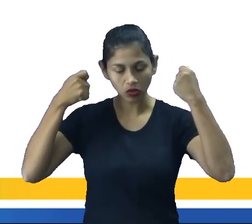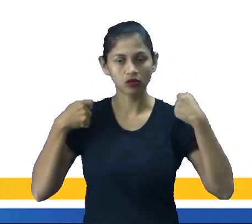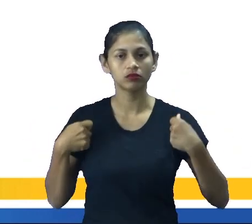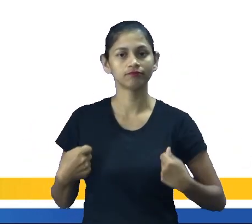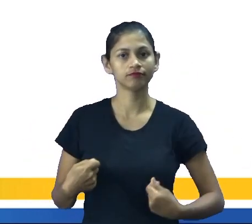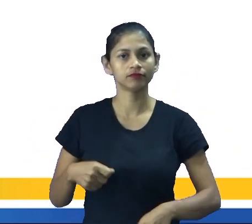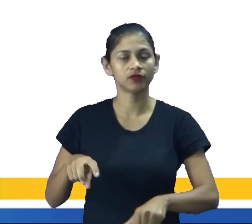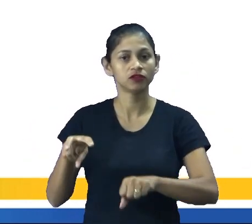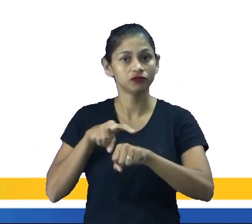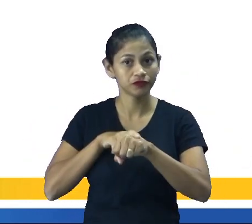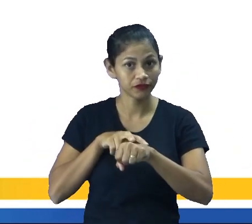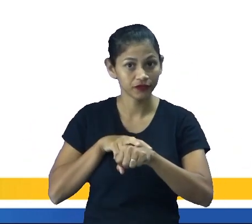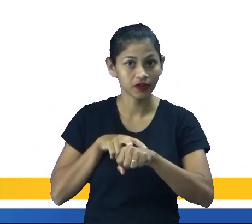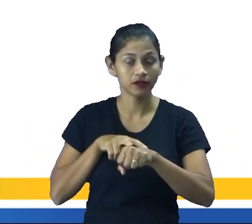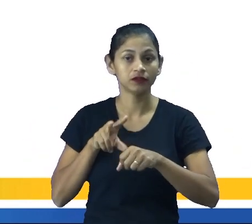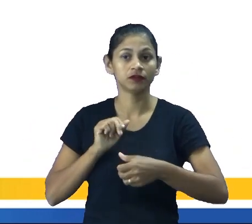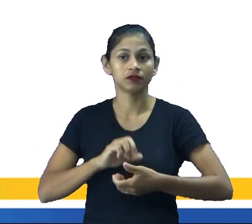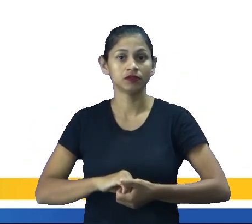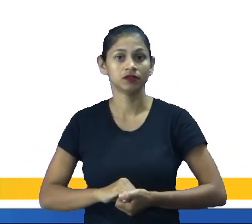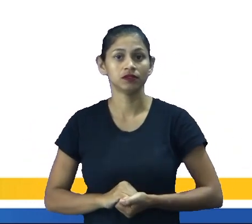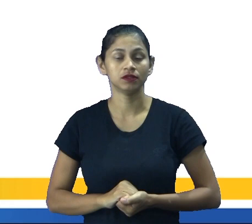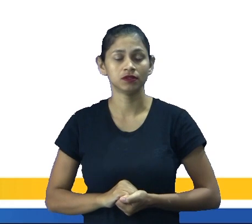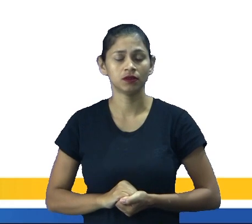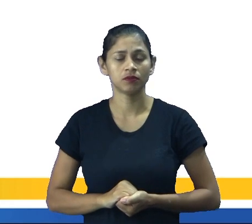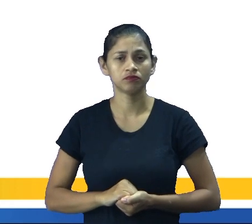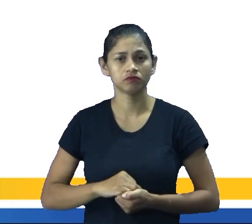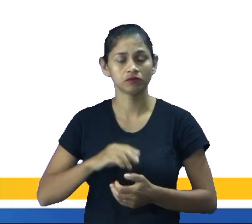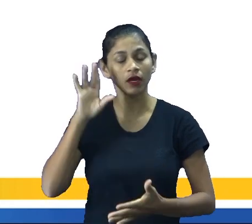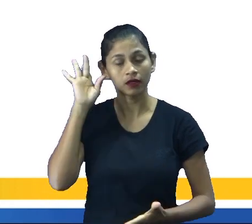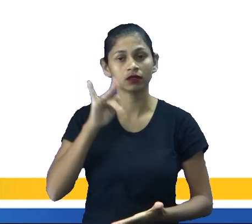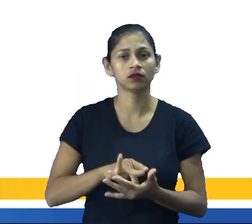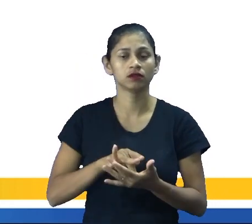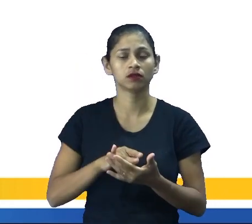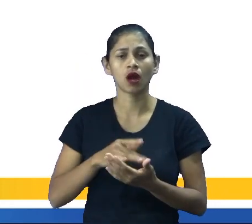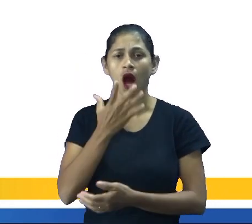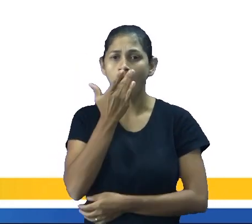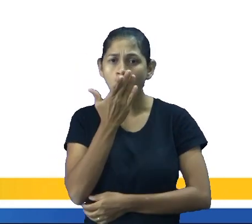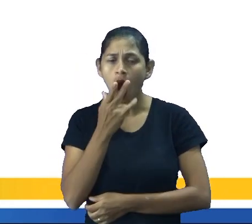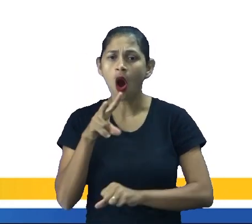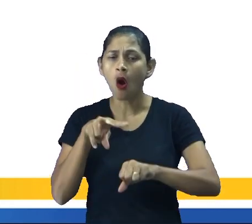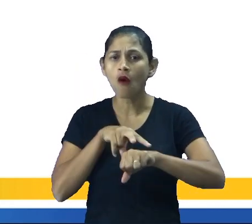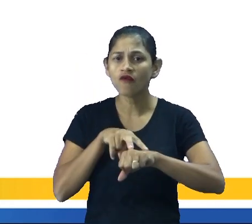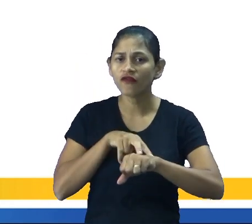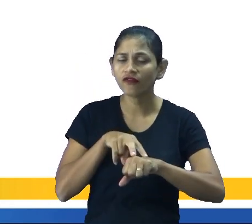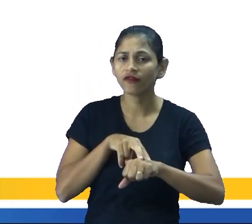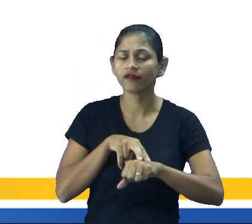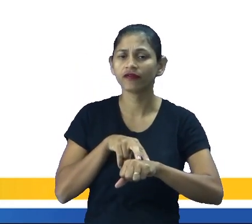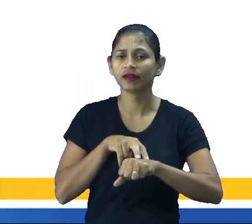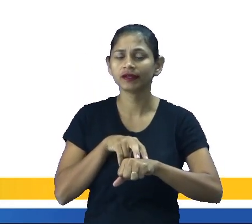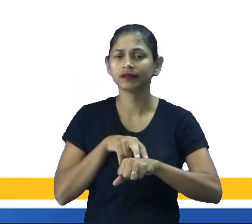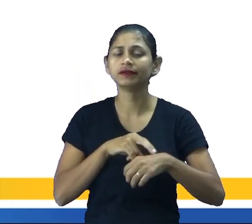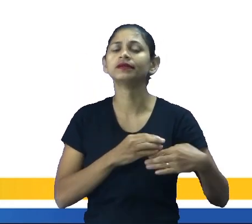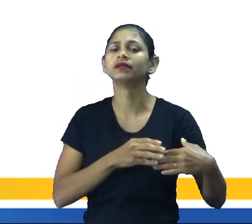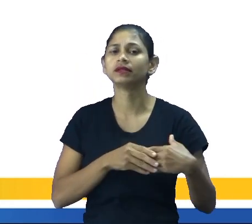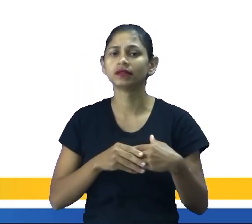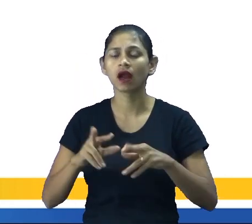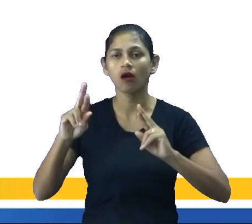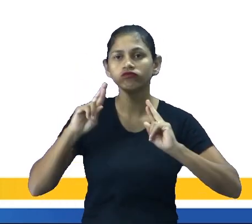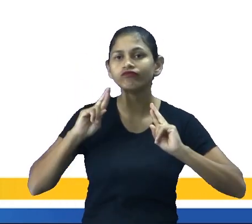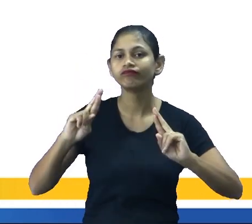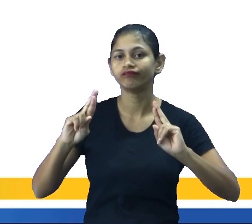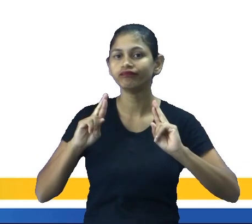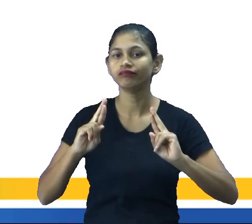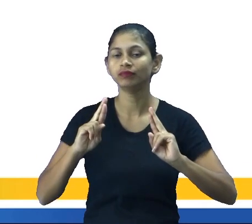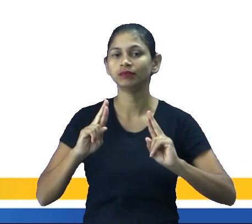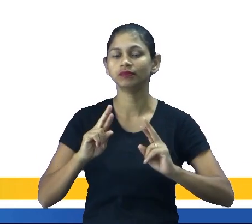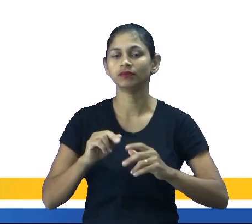eles acreditam que a cor verde relacionada a alguns símbolos traz sorte para a